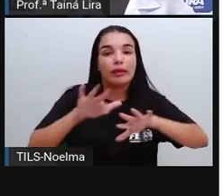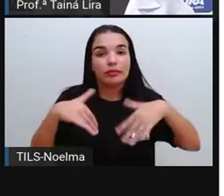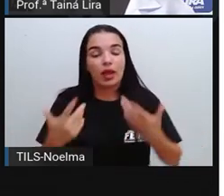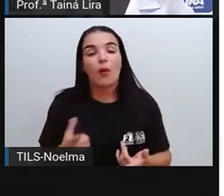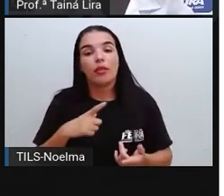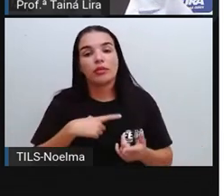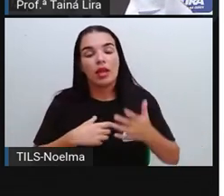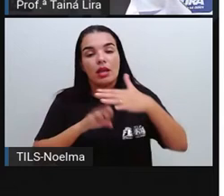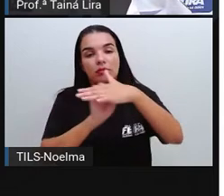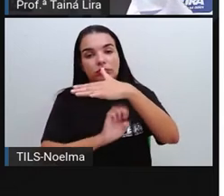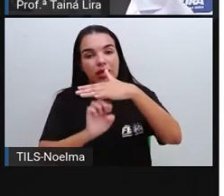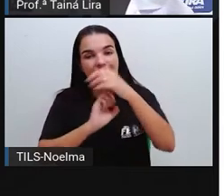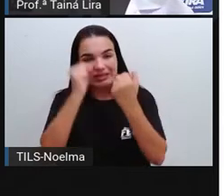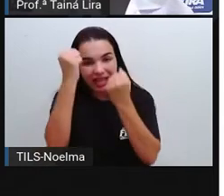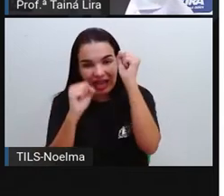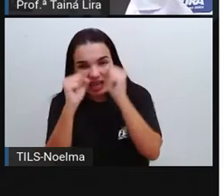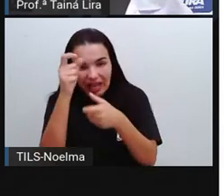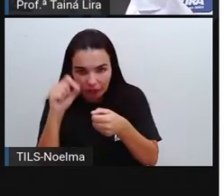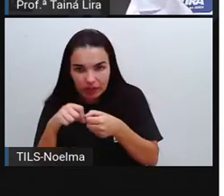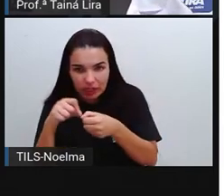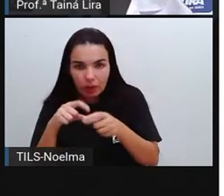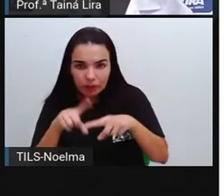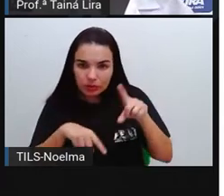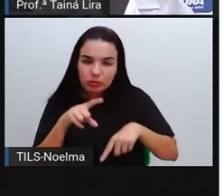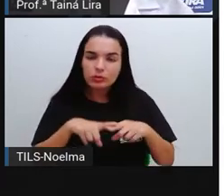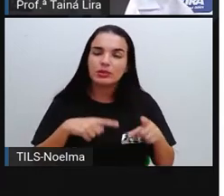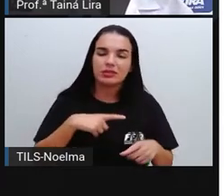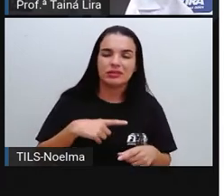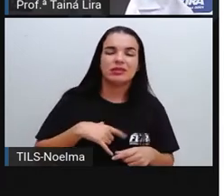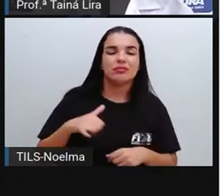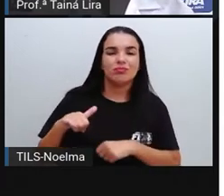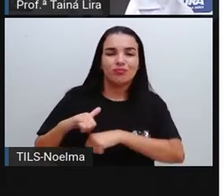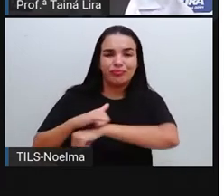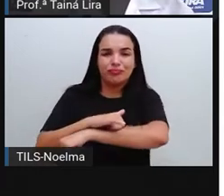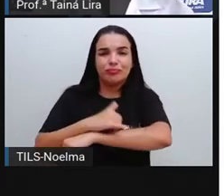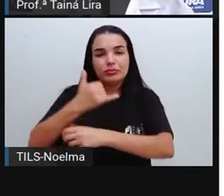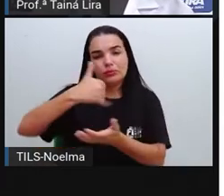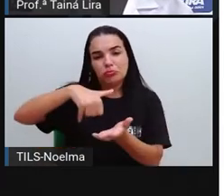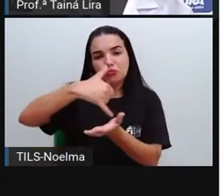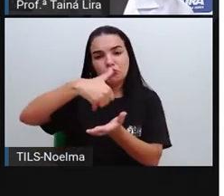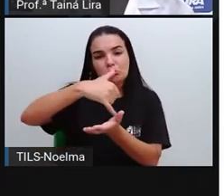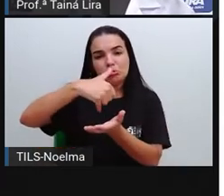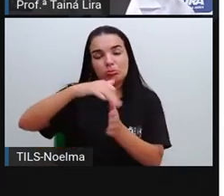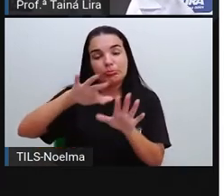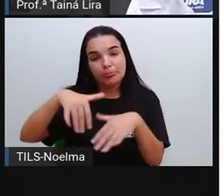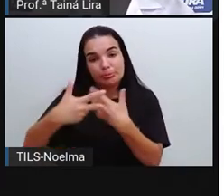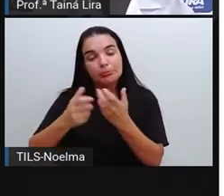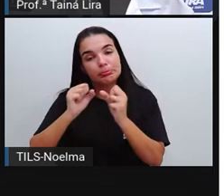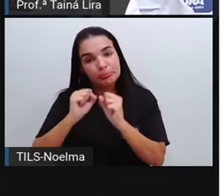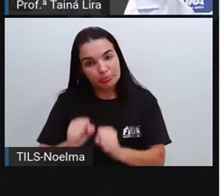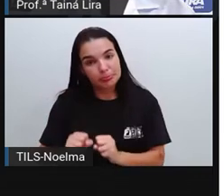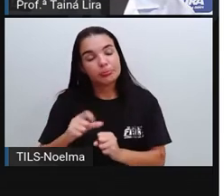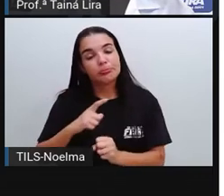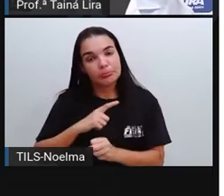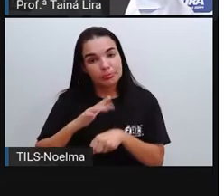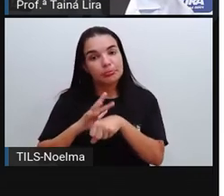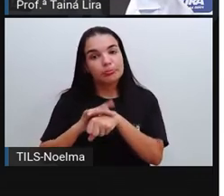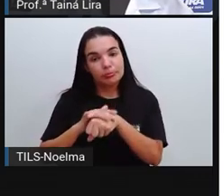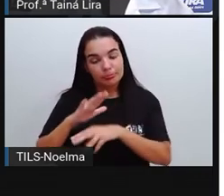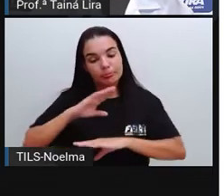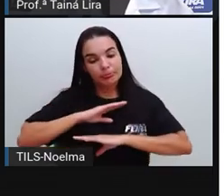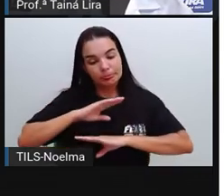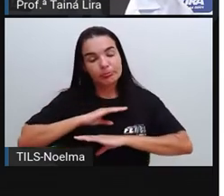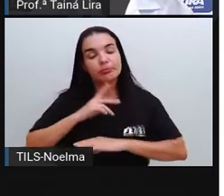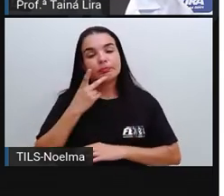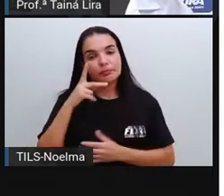muita gordura na sua composição, tá? E aí, pode trazer problemas de saúde,